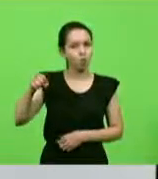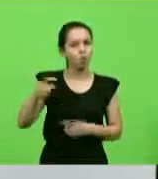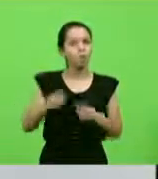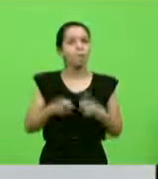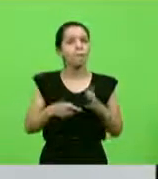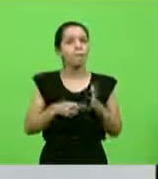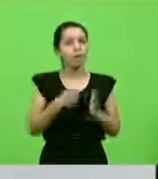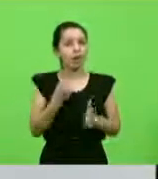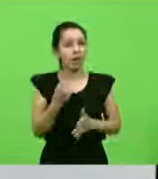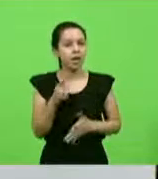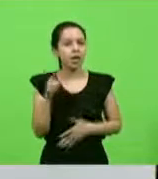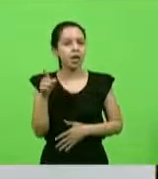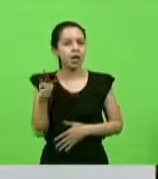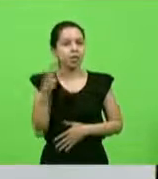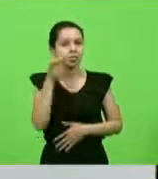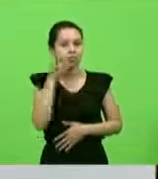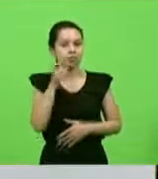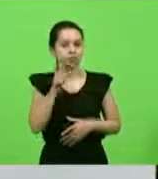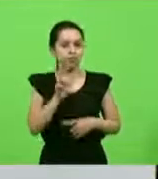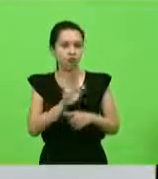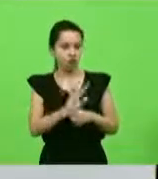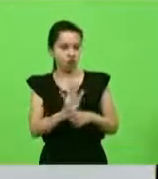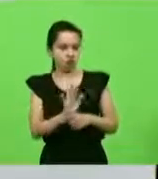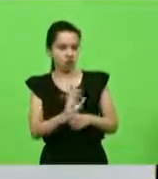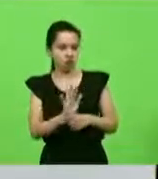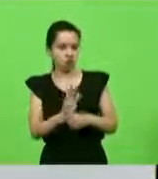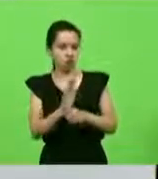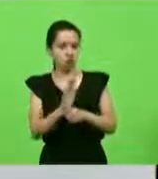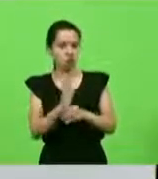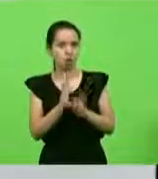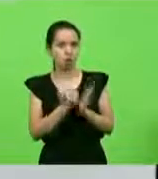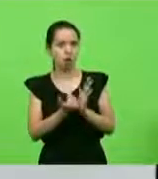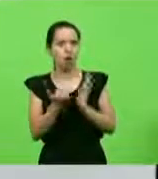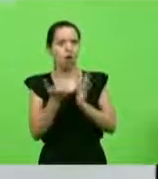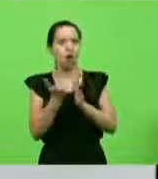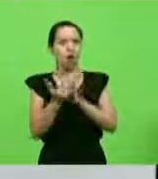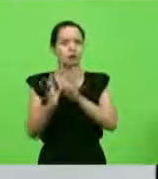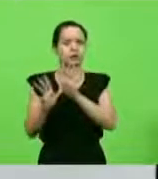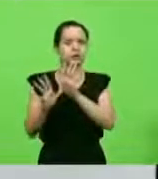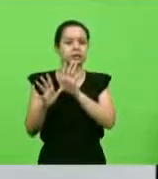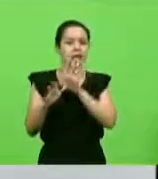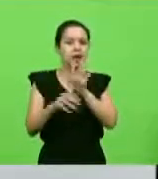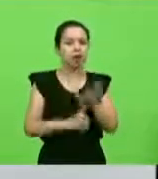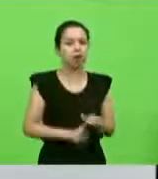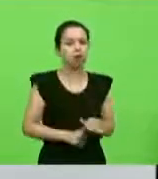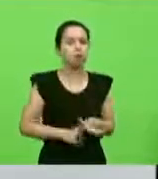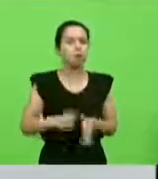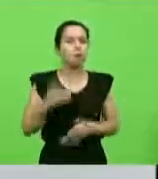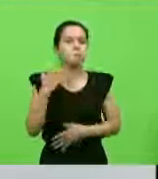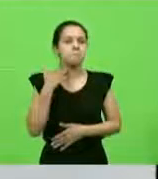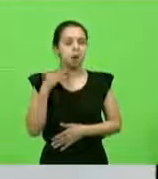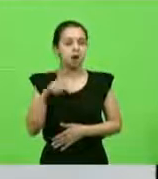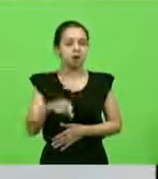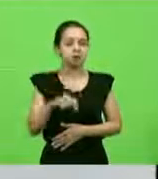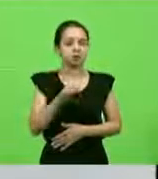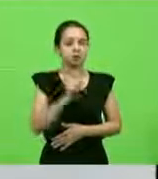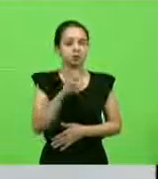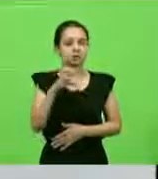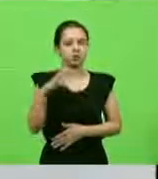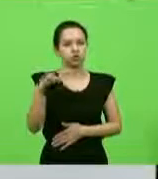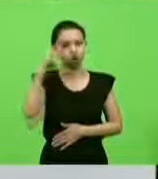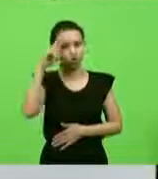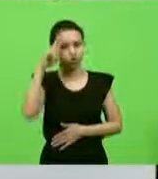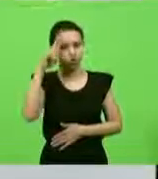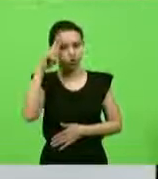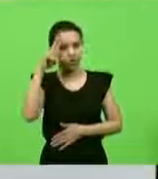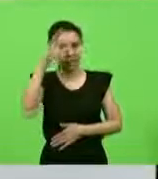por assistir em vídeo o maior assalto a bancos da história de Santa Catarina. Criciúma vivendo um